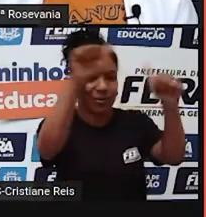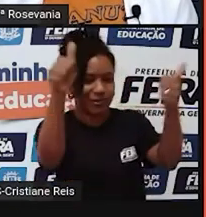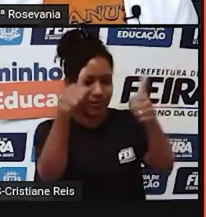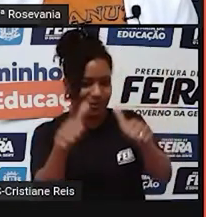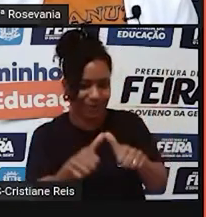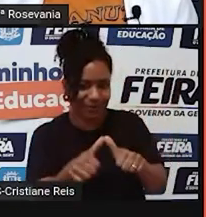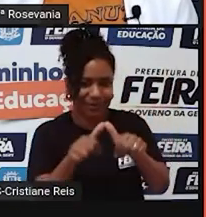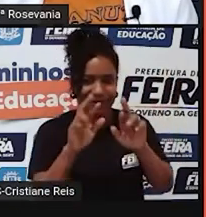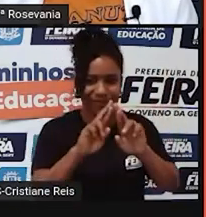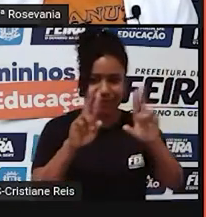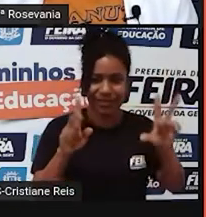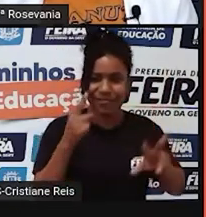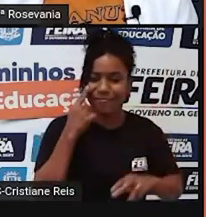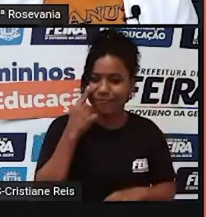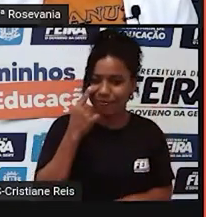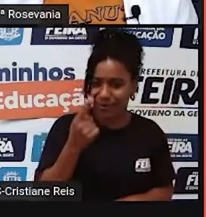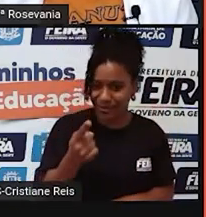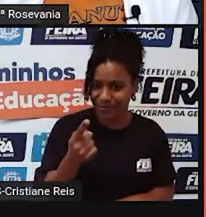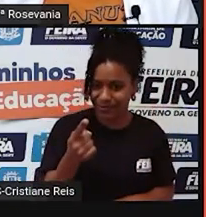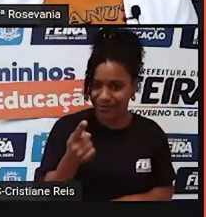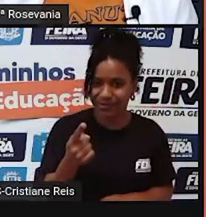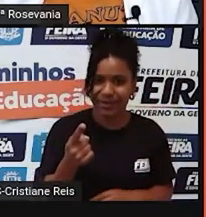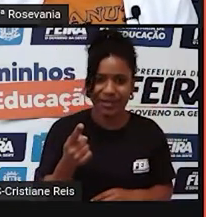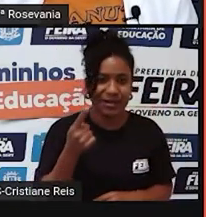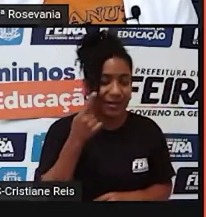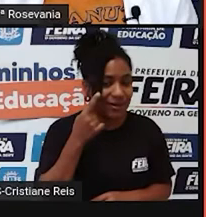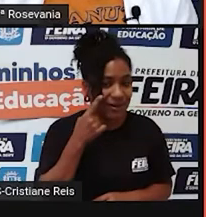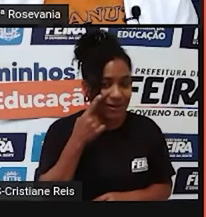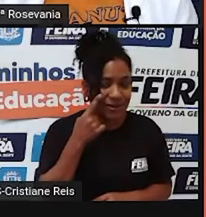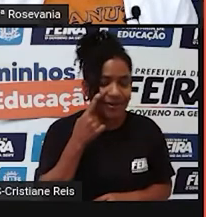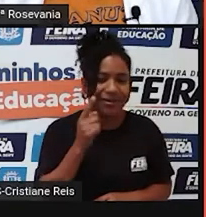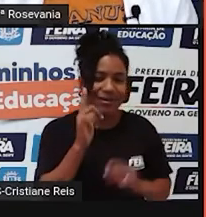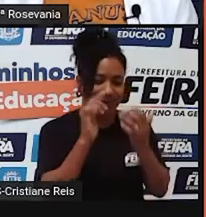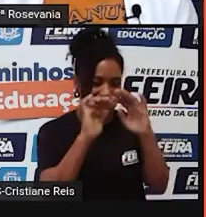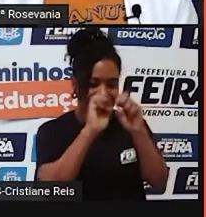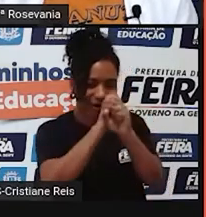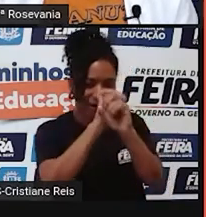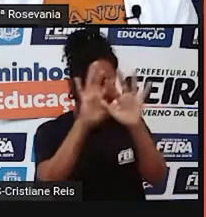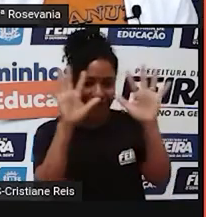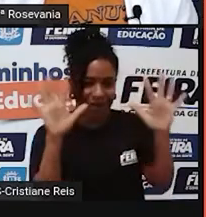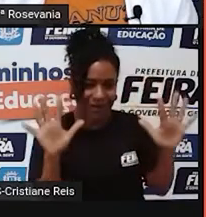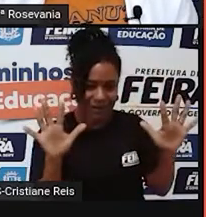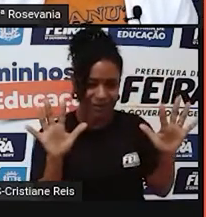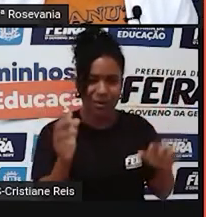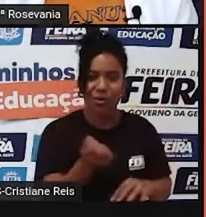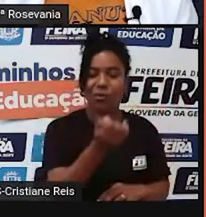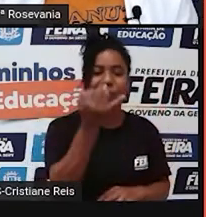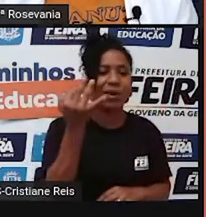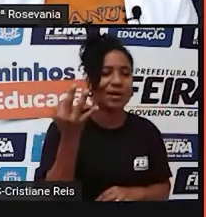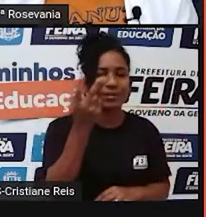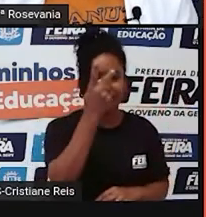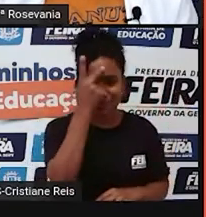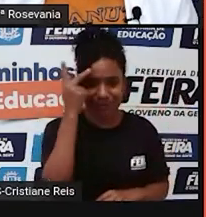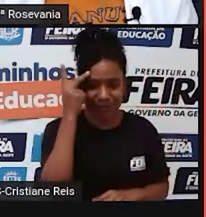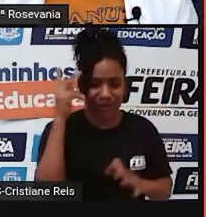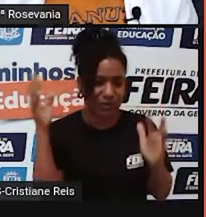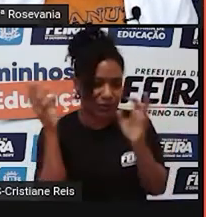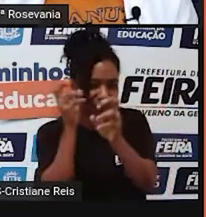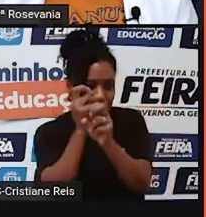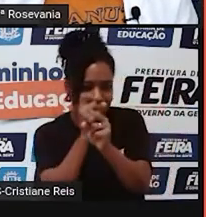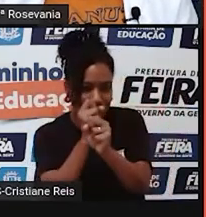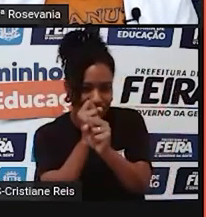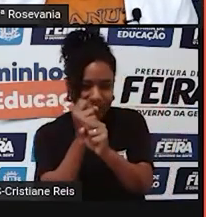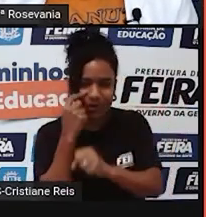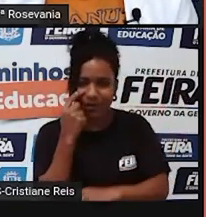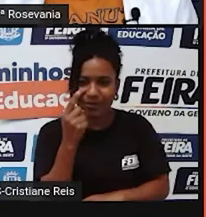Aqui a gente vai olhando que a medida, né, que é mais clara é a quantidade menor de habitantes, e a medida que escurece, eu tenho uma quantidade maior de habitantes,